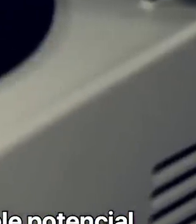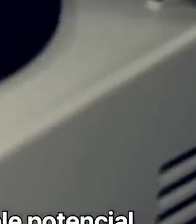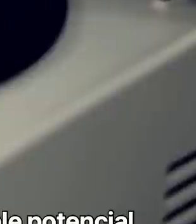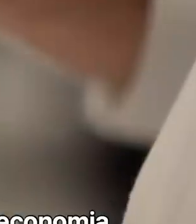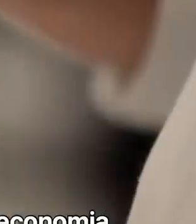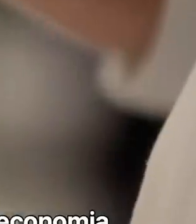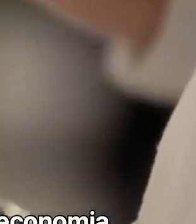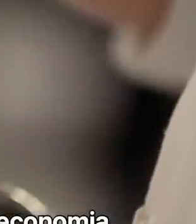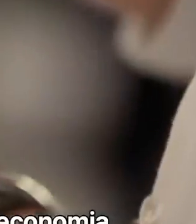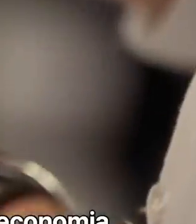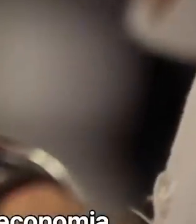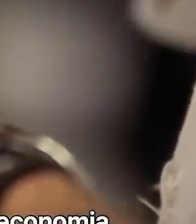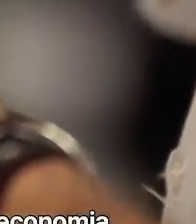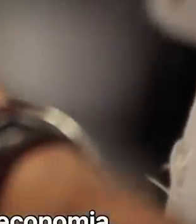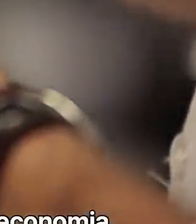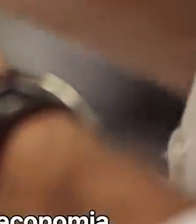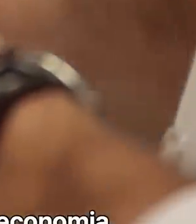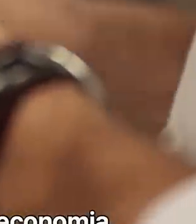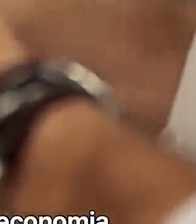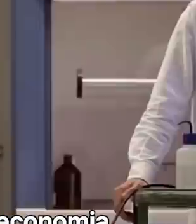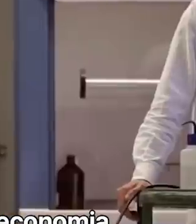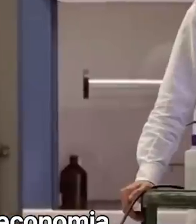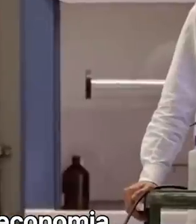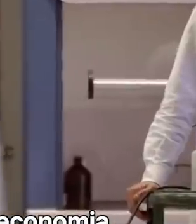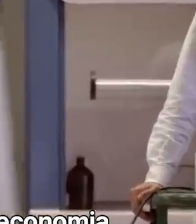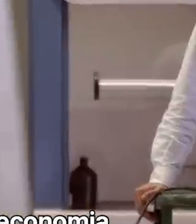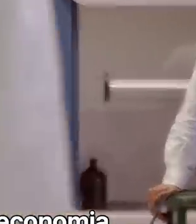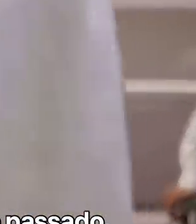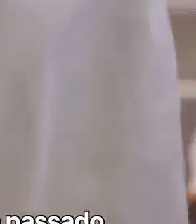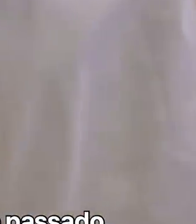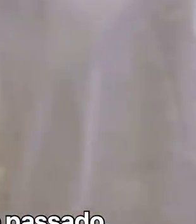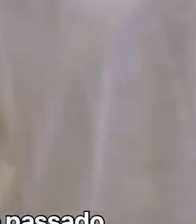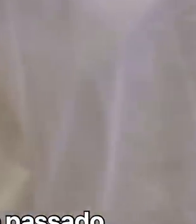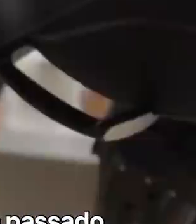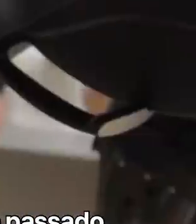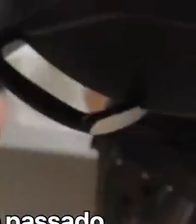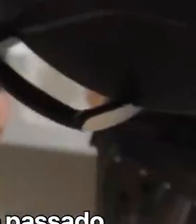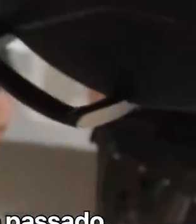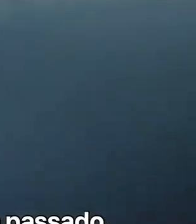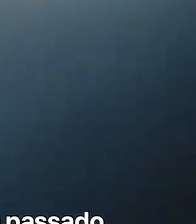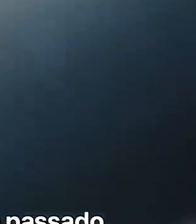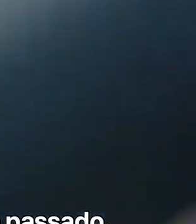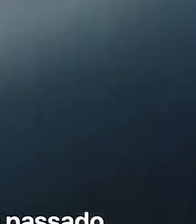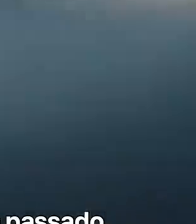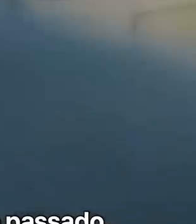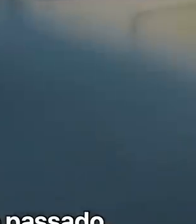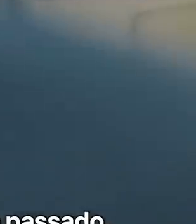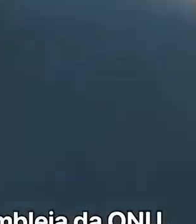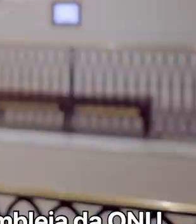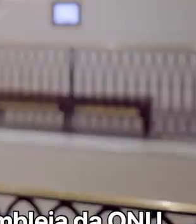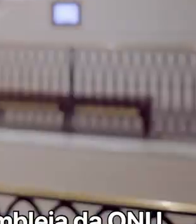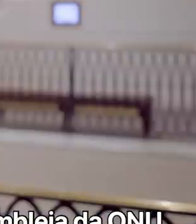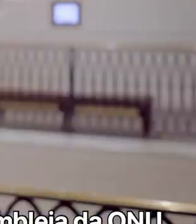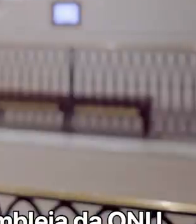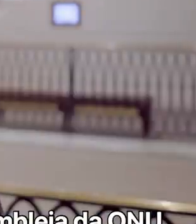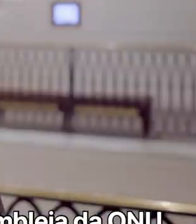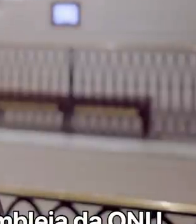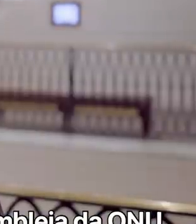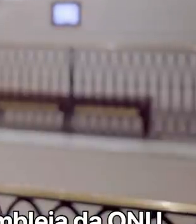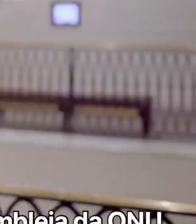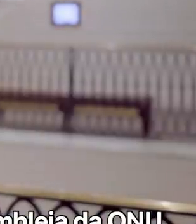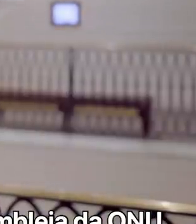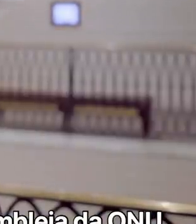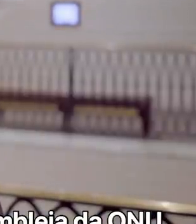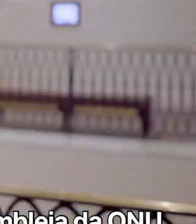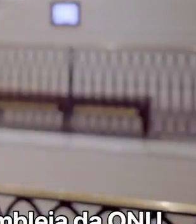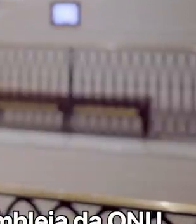aquele potencial da Amazônia, a tão prometida agenda da bioeconomia e que outros não souberam colocar de pé no passado. O Brasil tem muita coisa